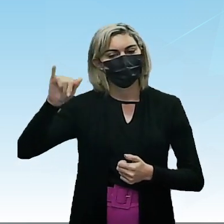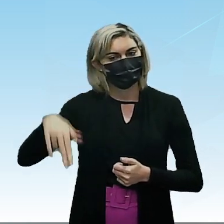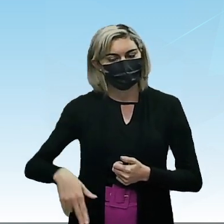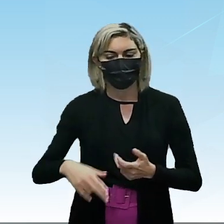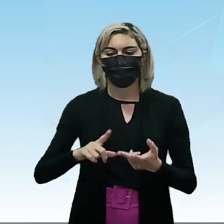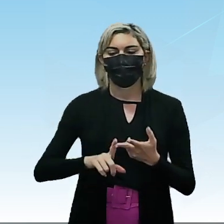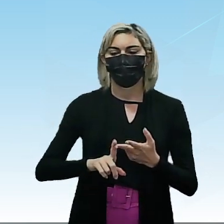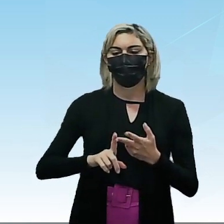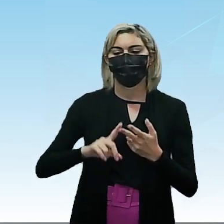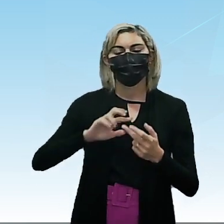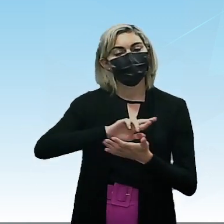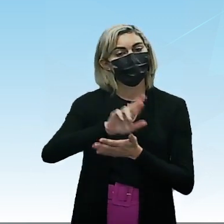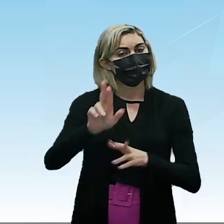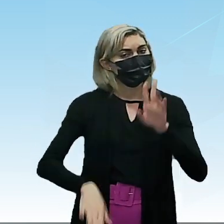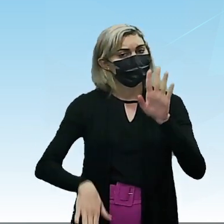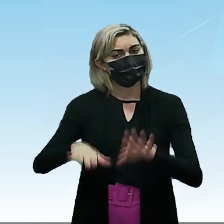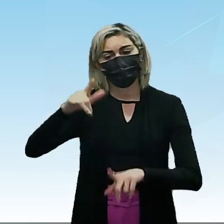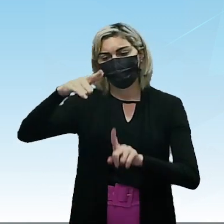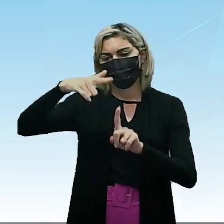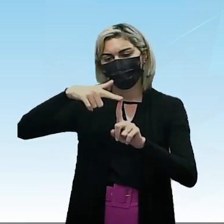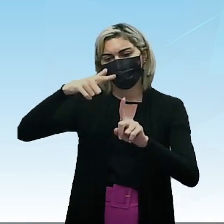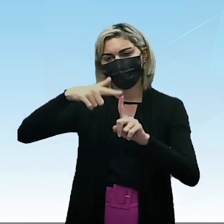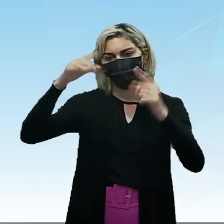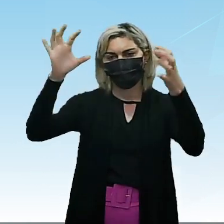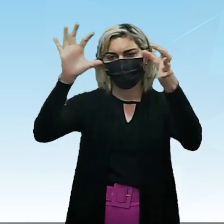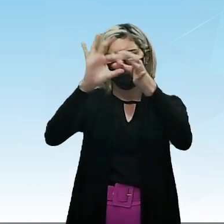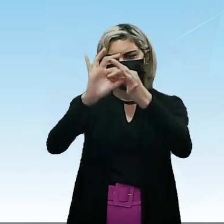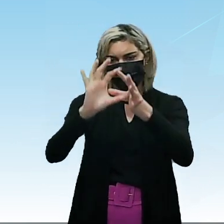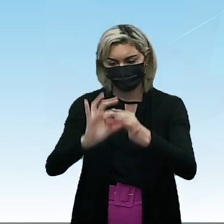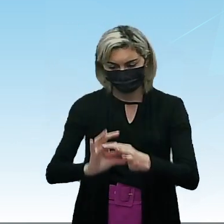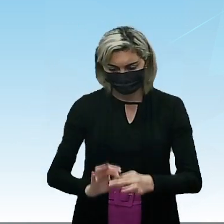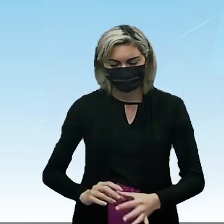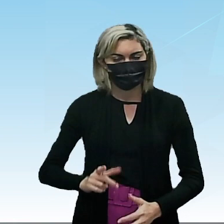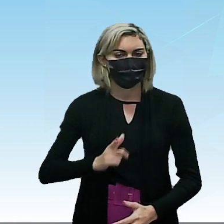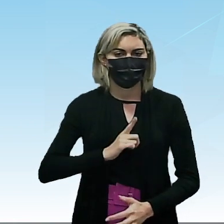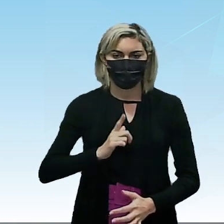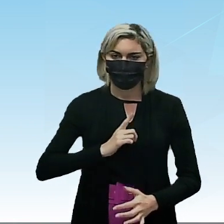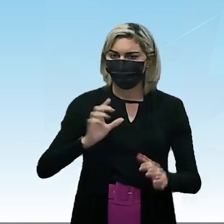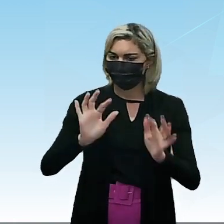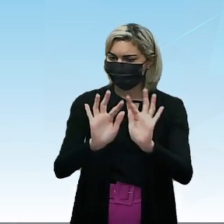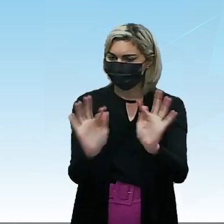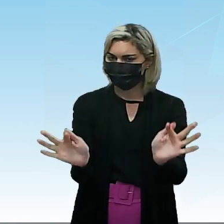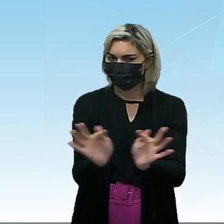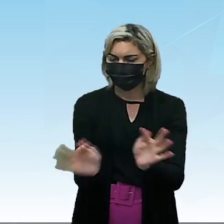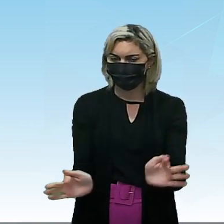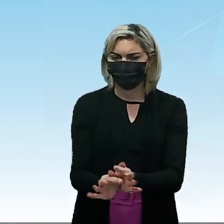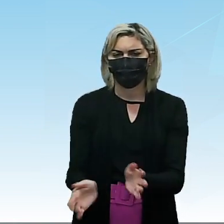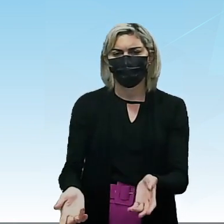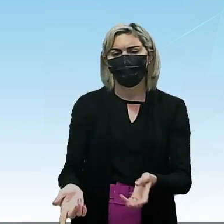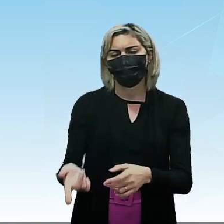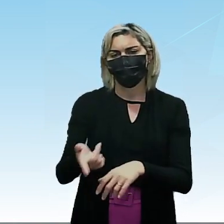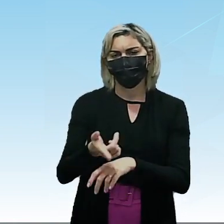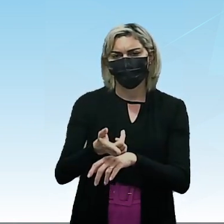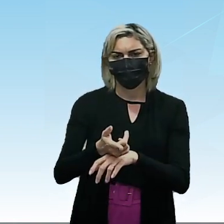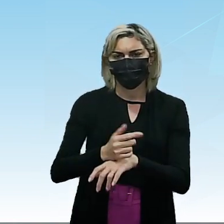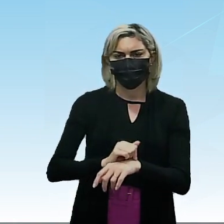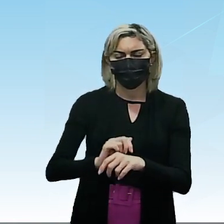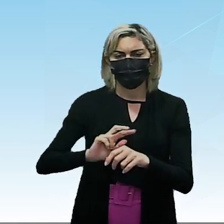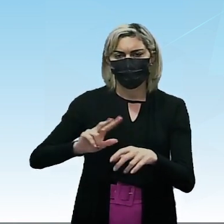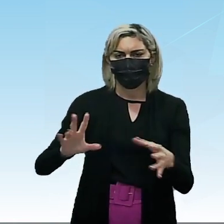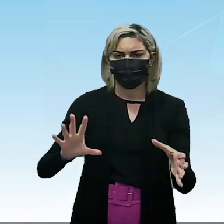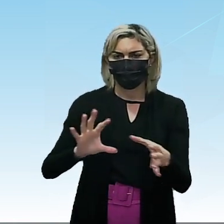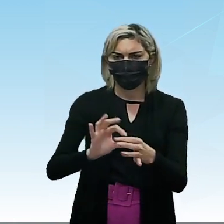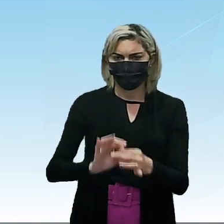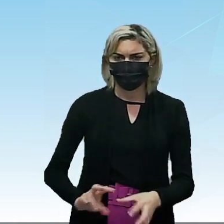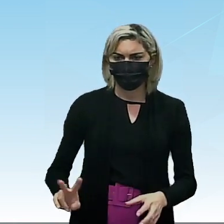Vai depender Do tipo de ligação Que tem Se é simples Se é dupla Se é tripla